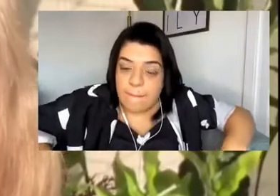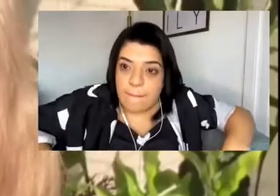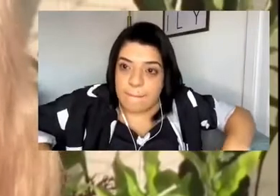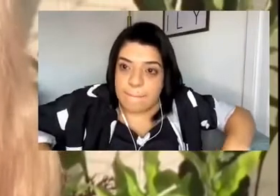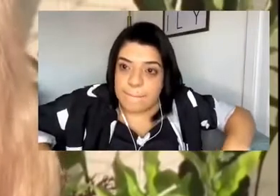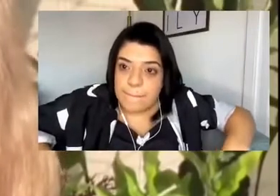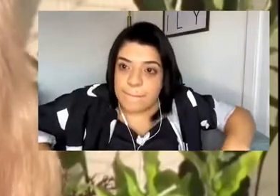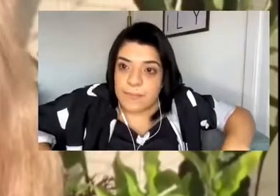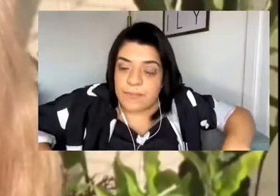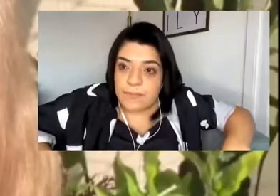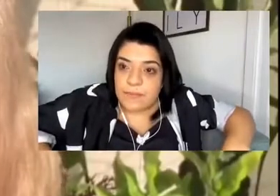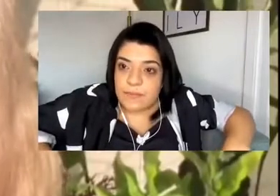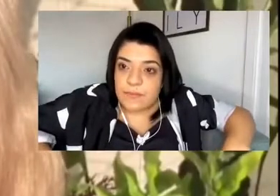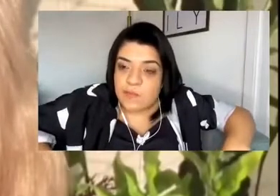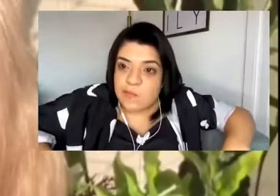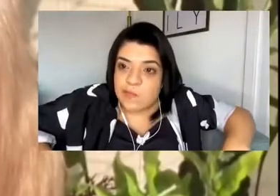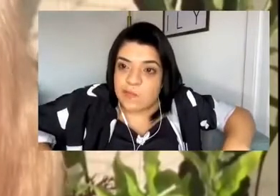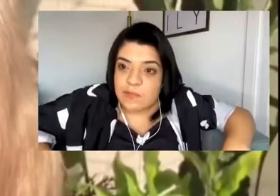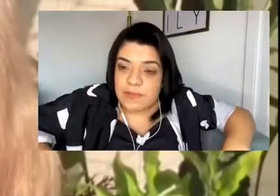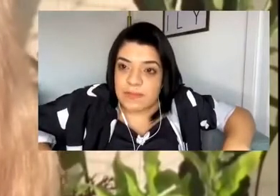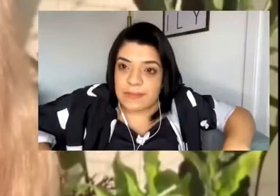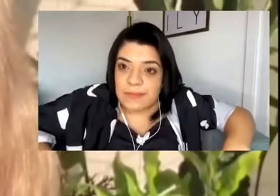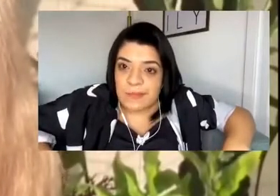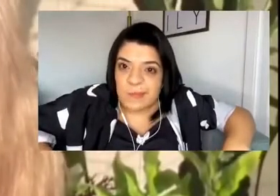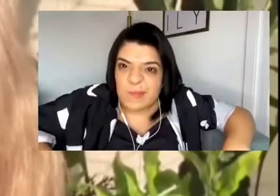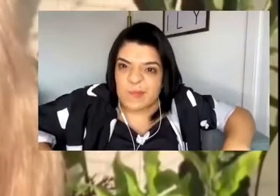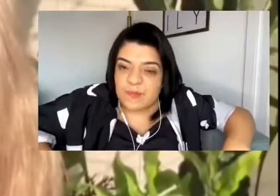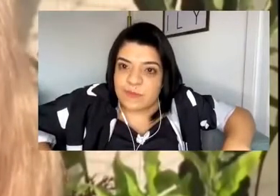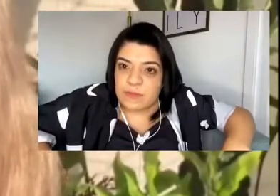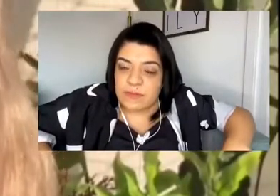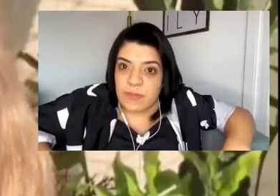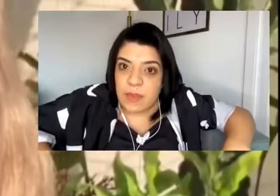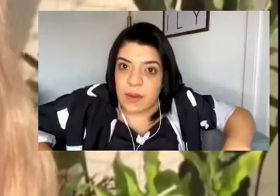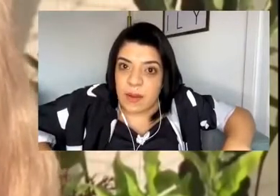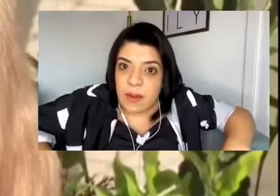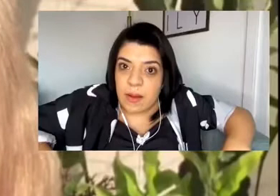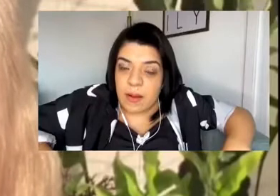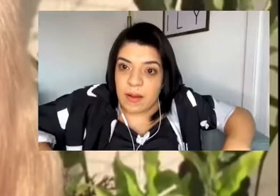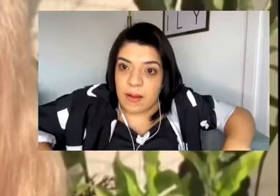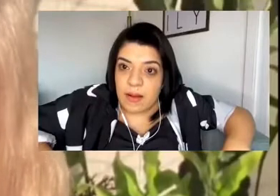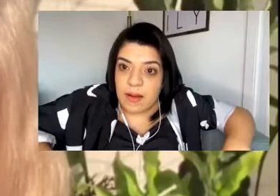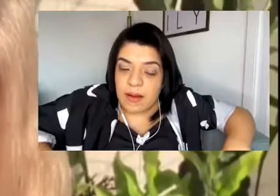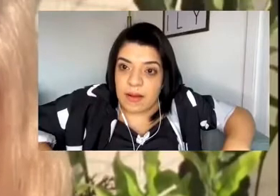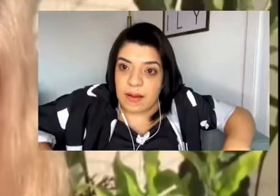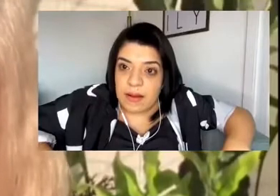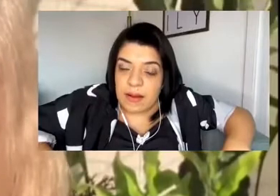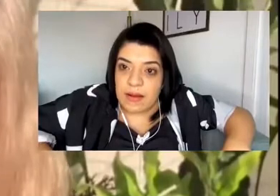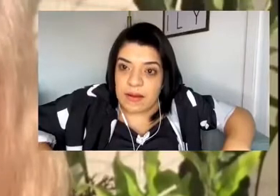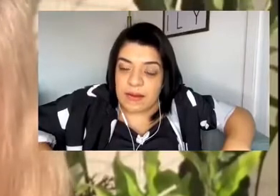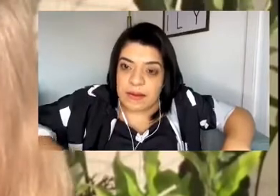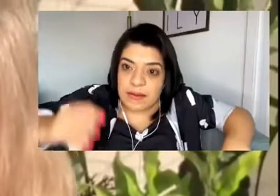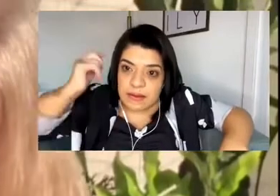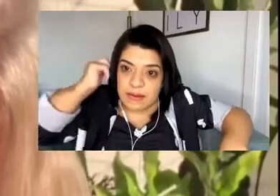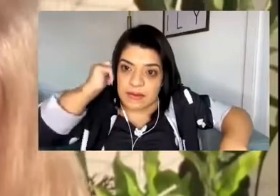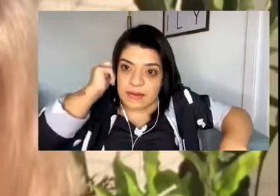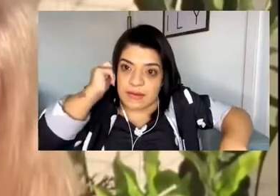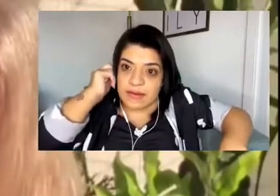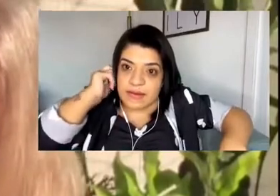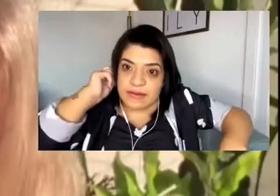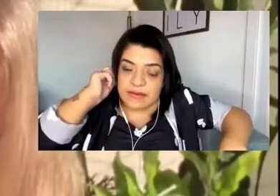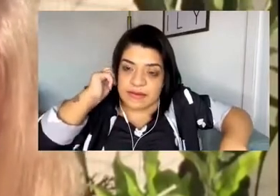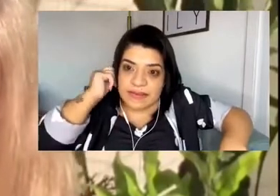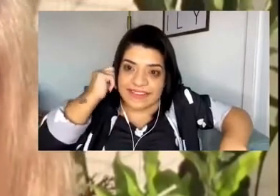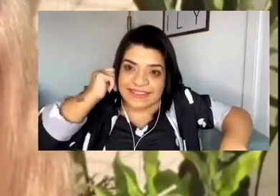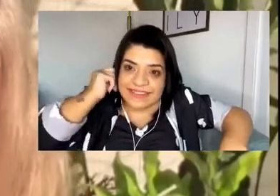empurrar ir pra crescer. Sem medo, sem insegurança. Lohane, eu sou muito orgulhosa de fazer parte da sua vida. Só um